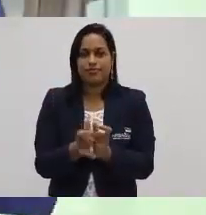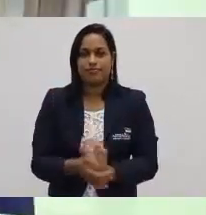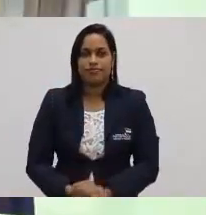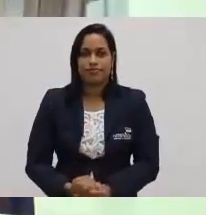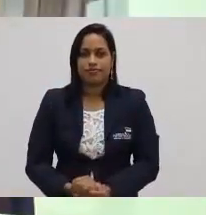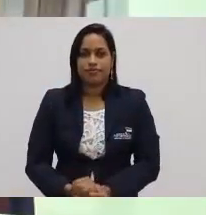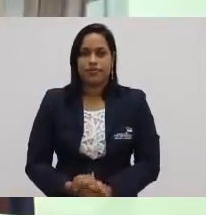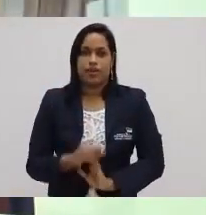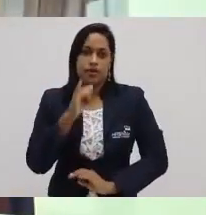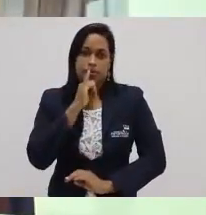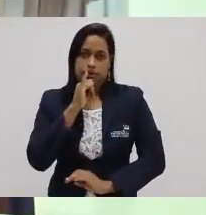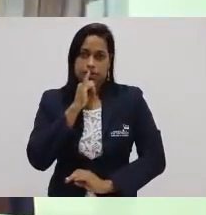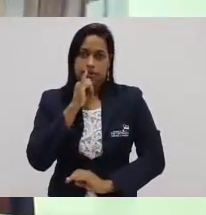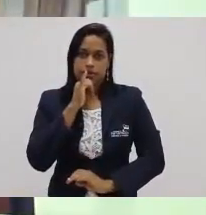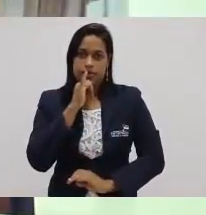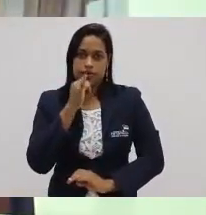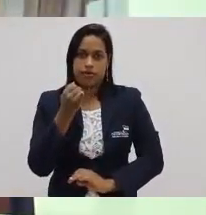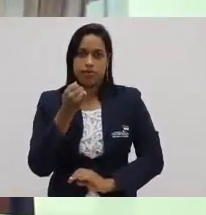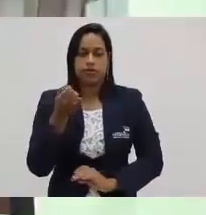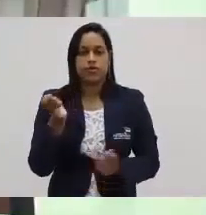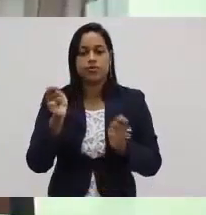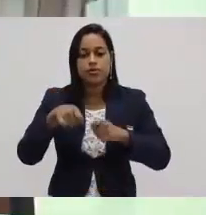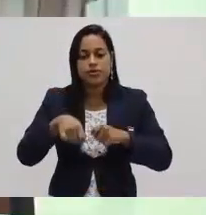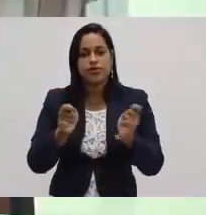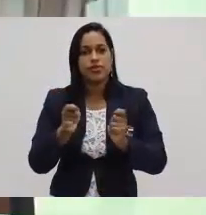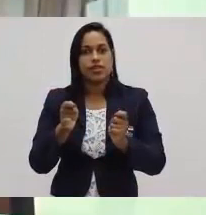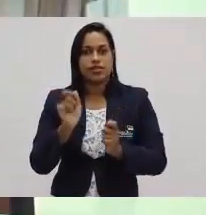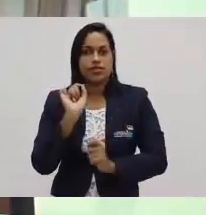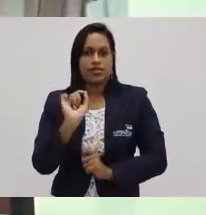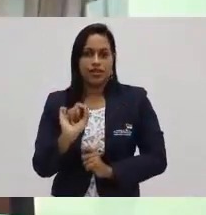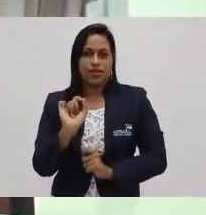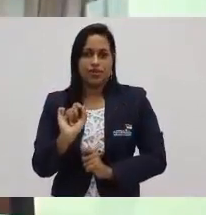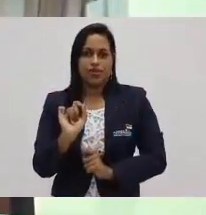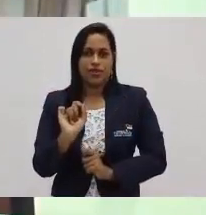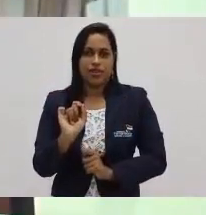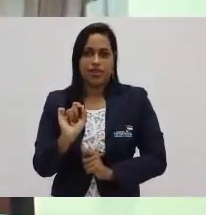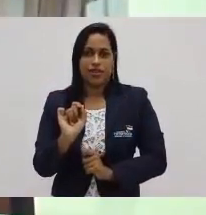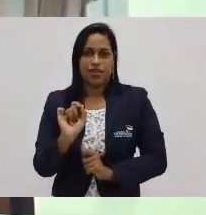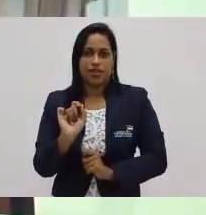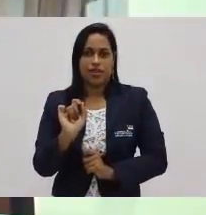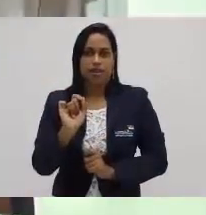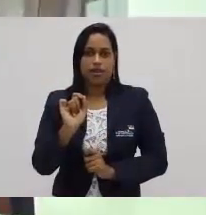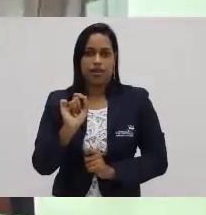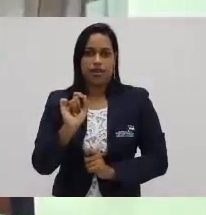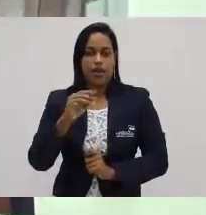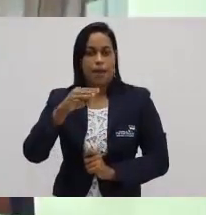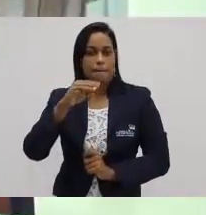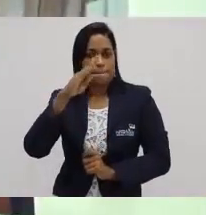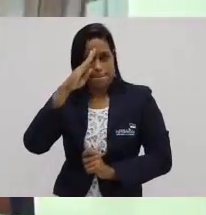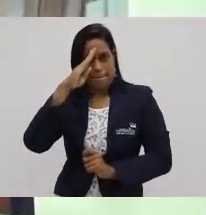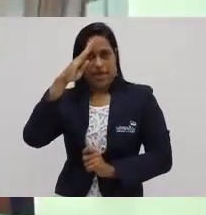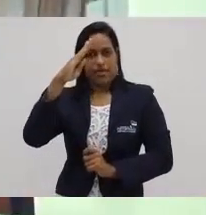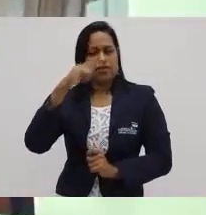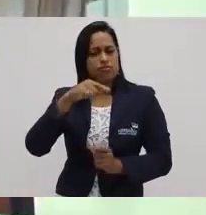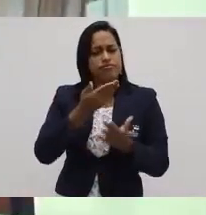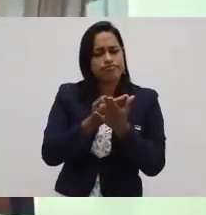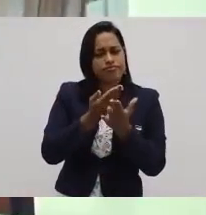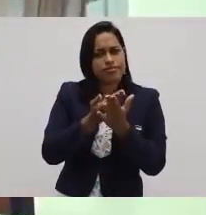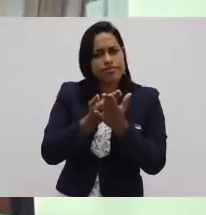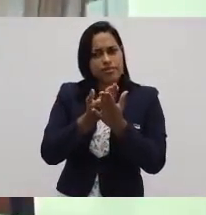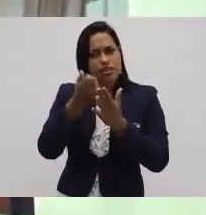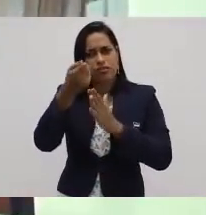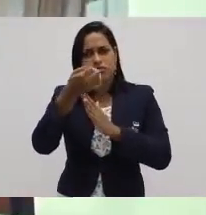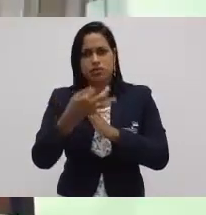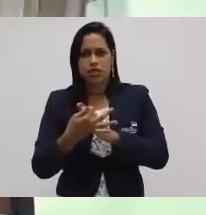Um grande exemplo, pessoal, sobre eficiência e eficácia é o João e a Maria. Está aí no seu caderno de estudos.